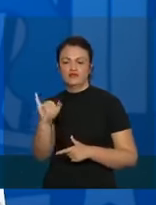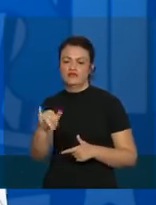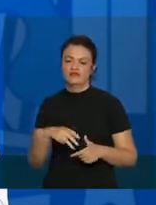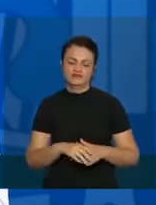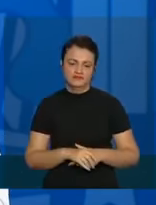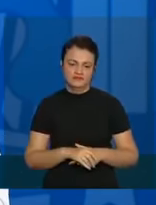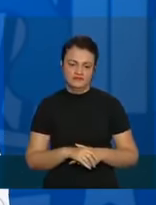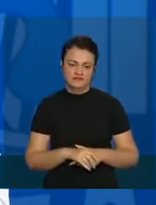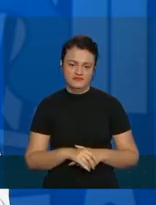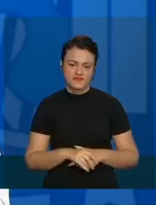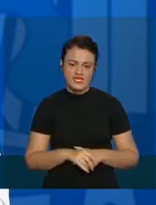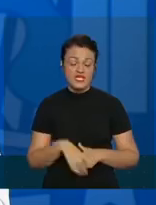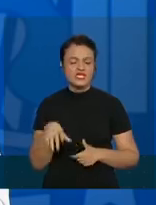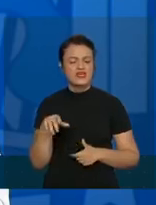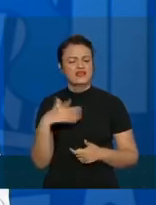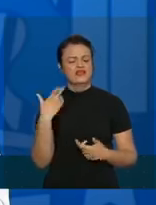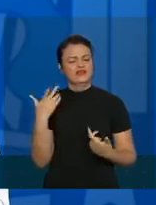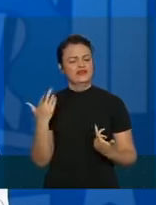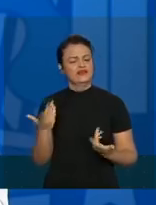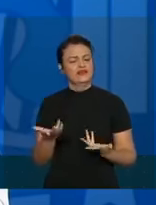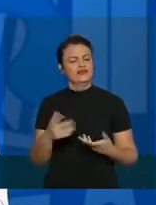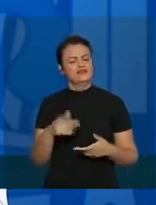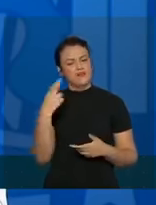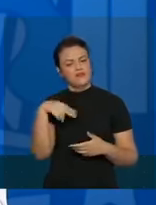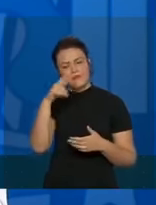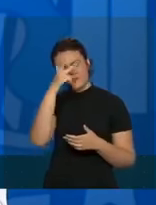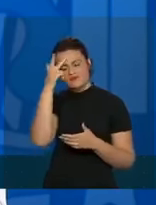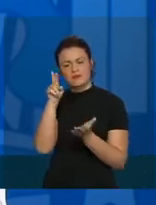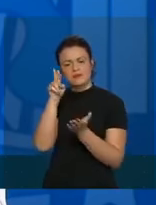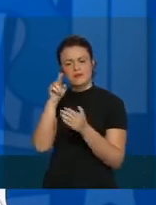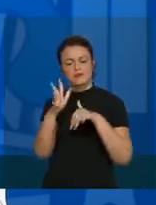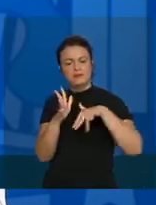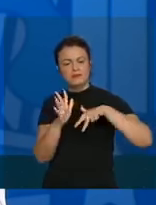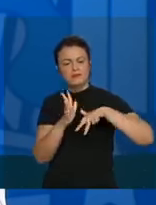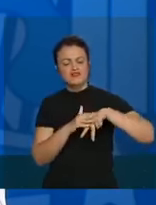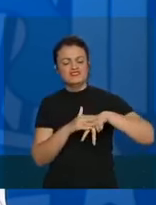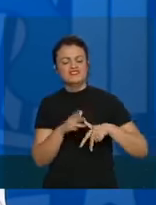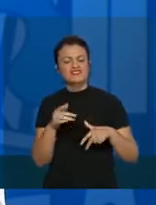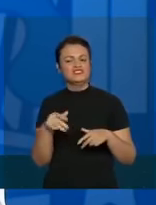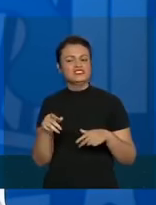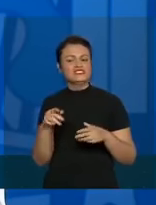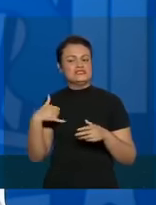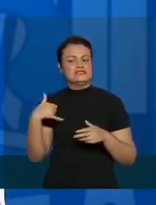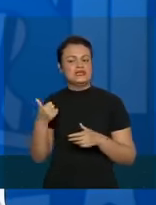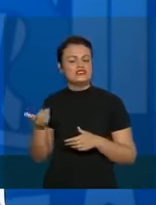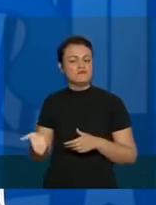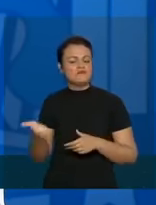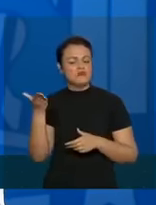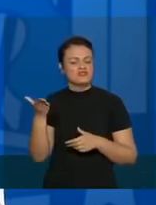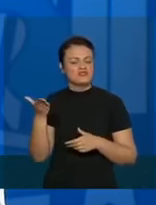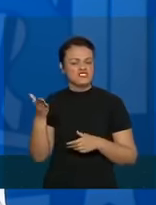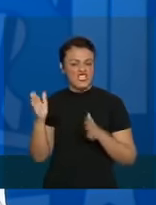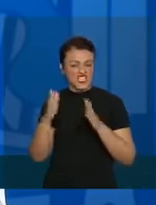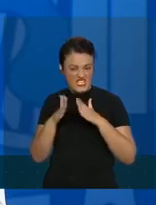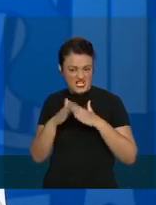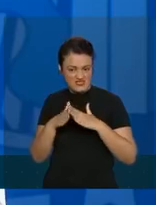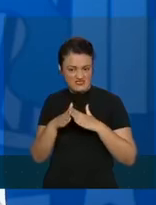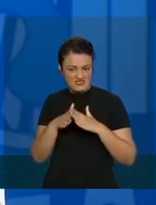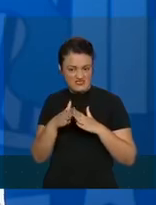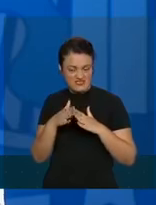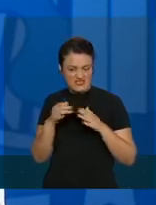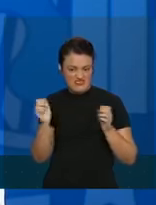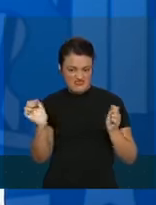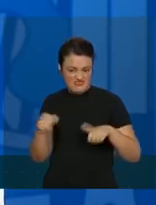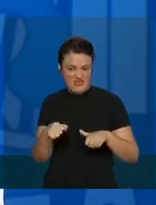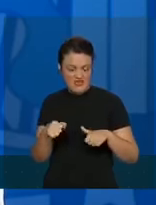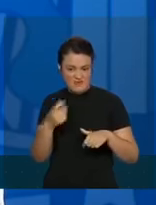E se eu colocasse o paciente com mais idade para tomar isso dentro de casa, será que aumentaria e levaria